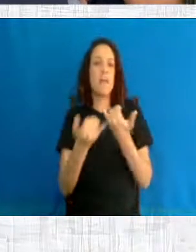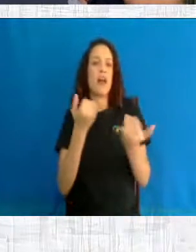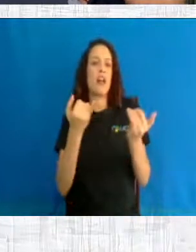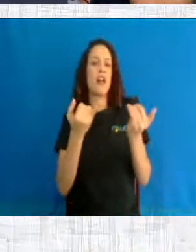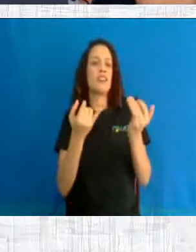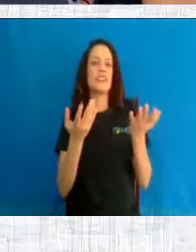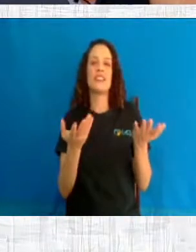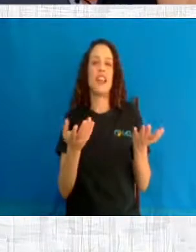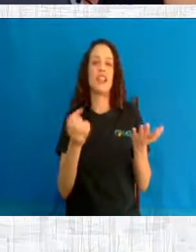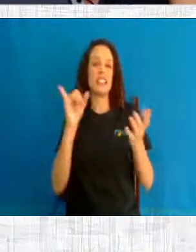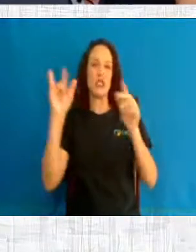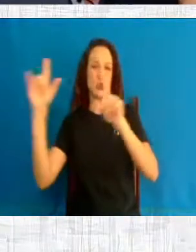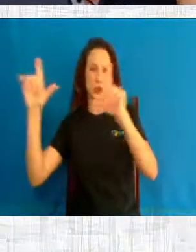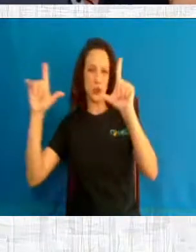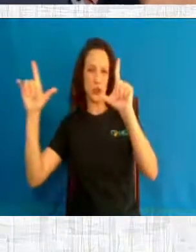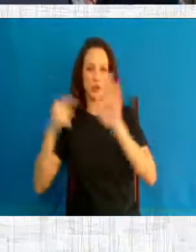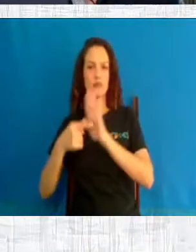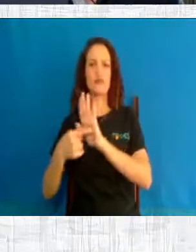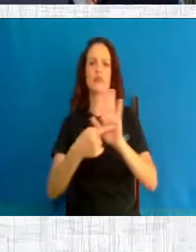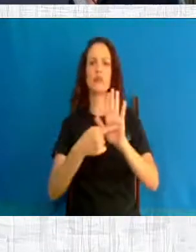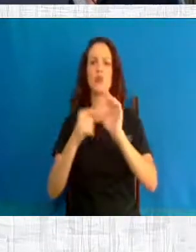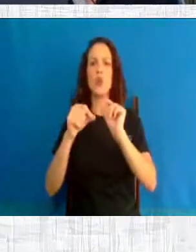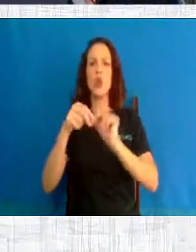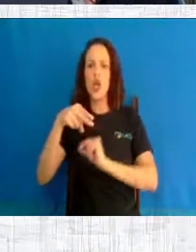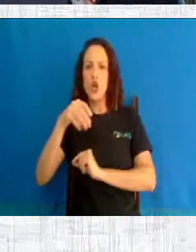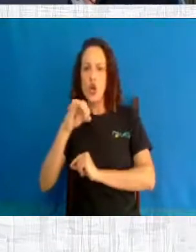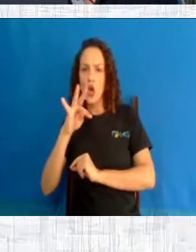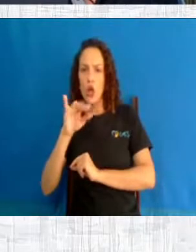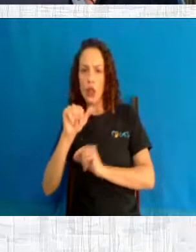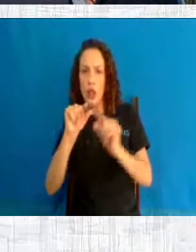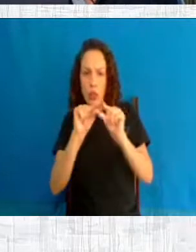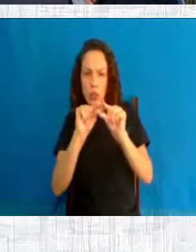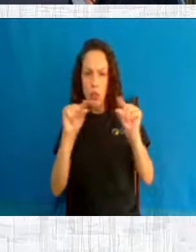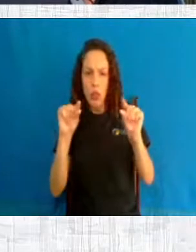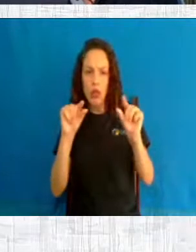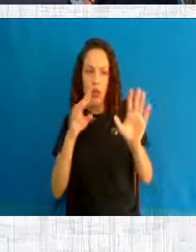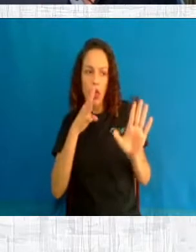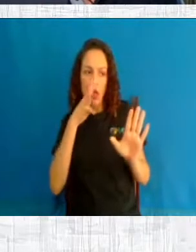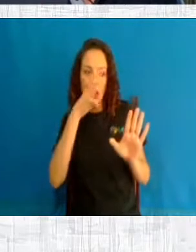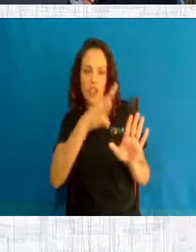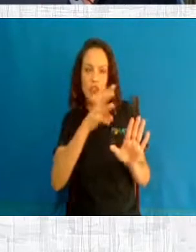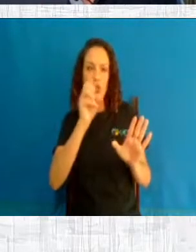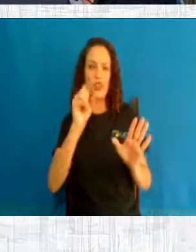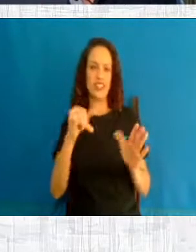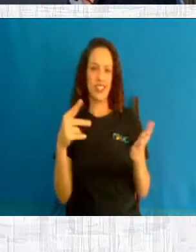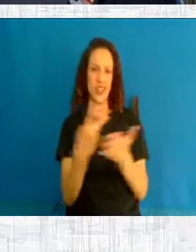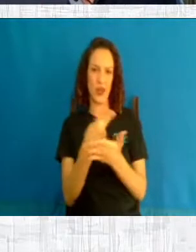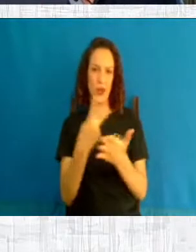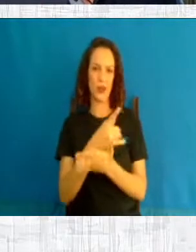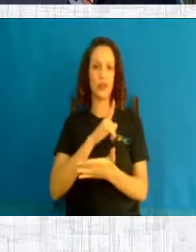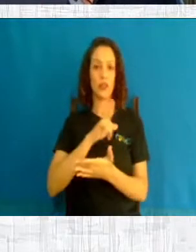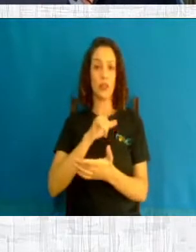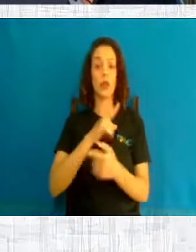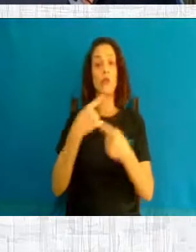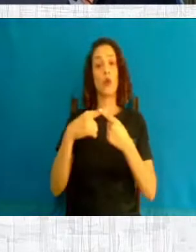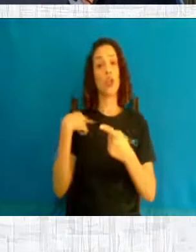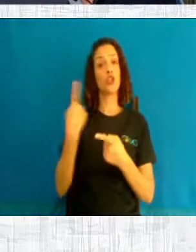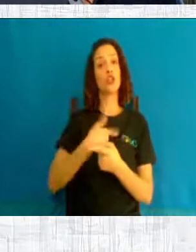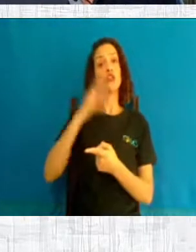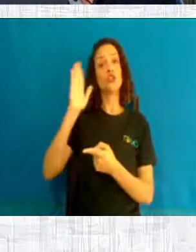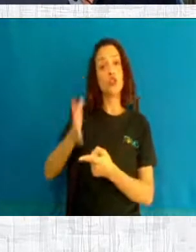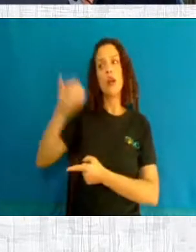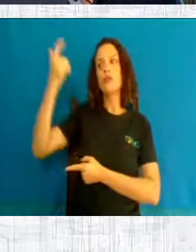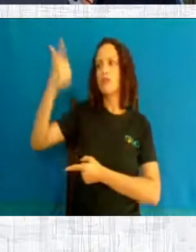retrata, um jornal coloca lá uma notinha bem pequenininha que se equivocou. Quantas vezes nós já pedimos a retificação das